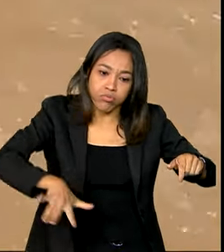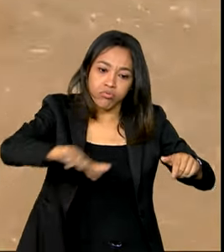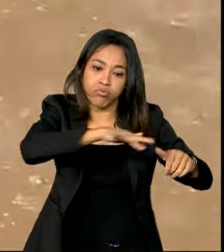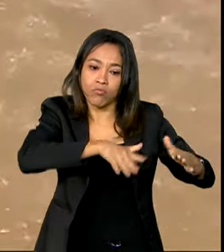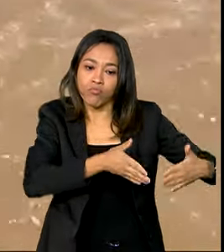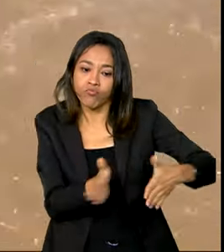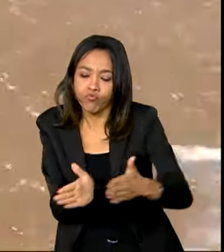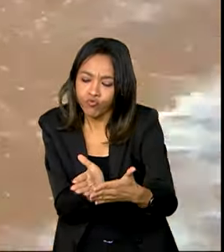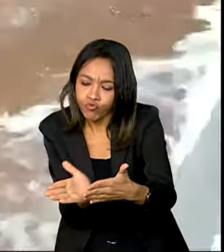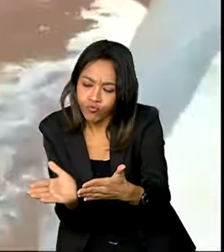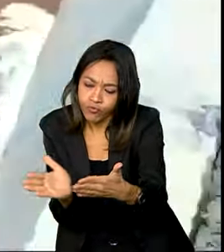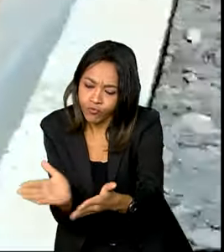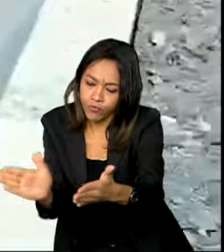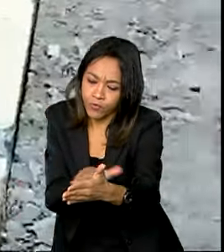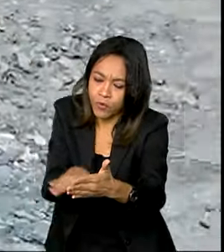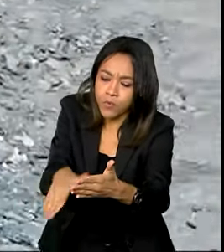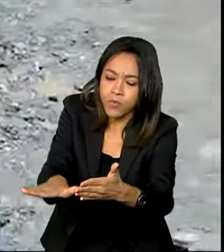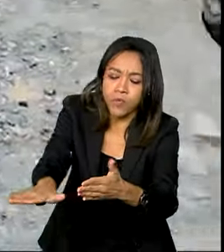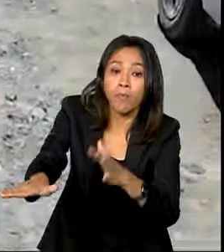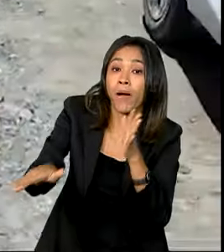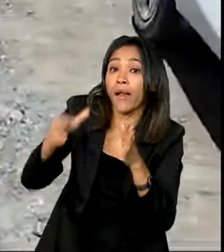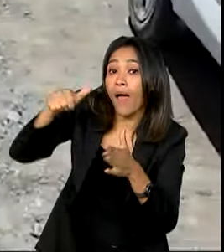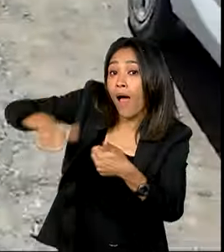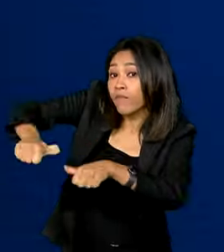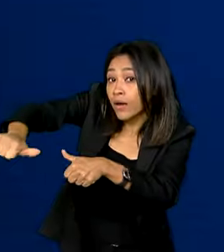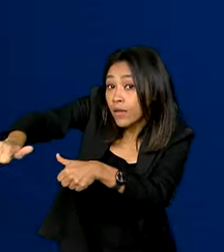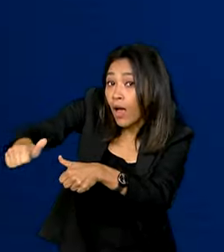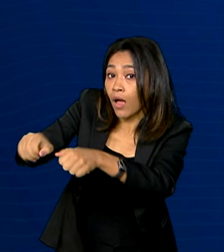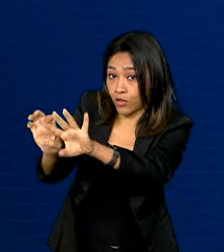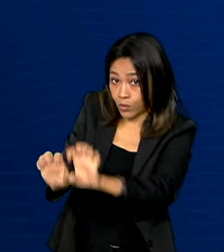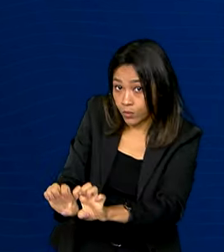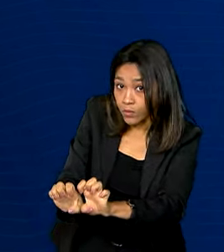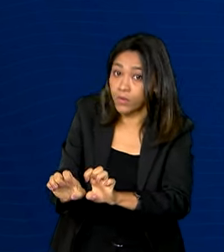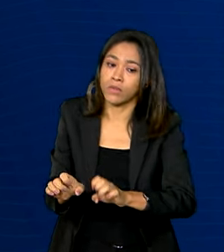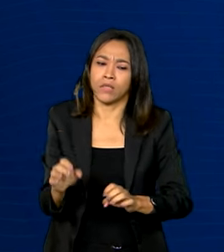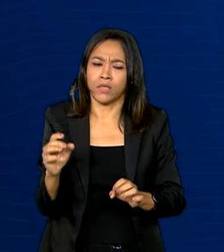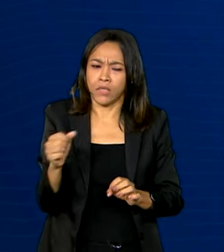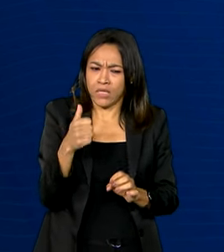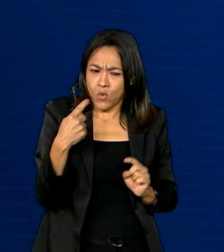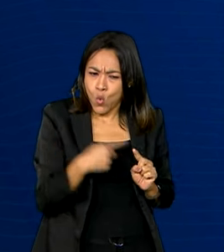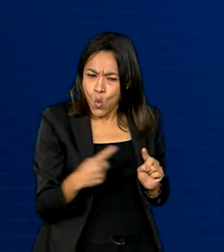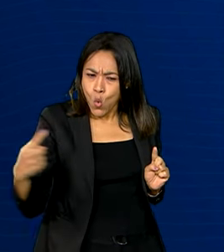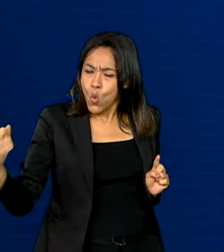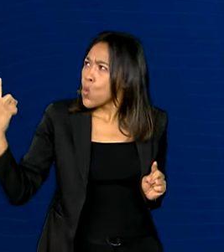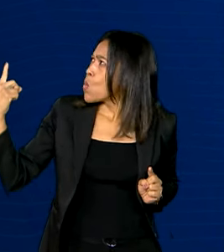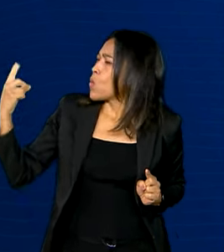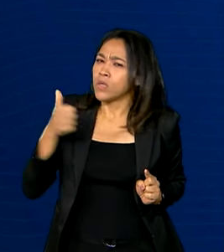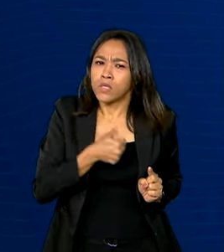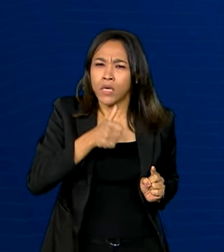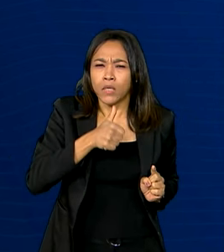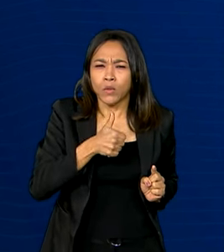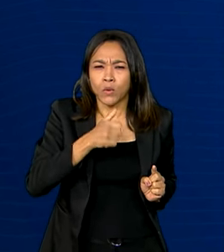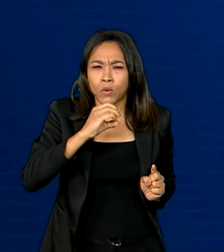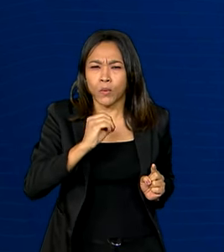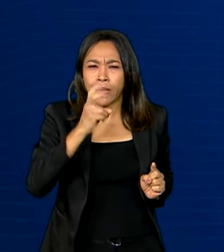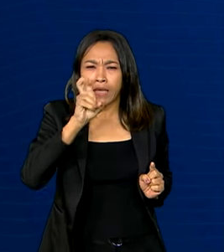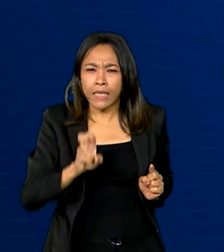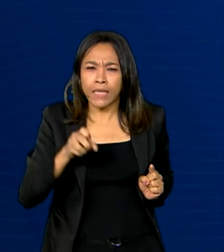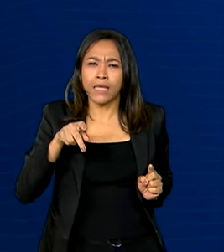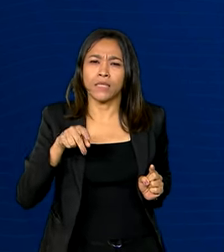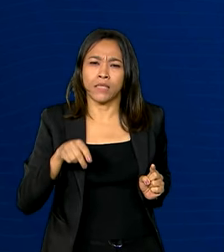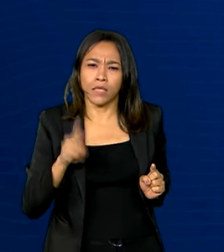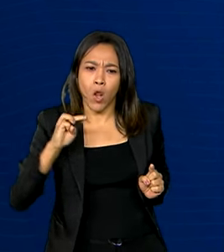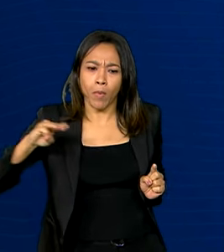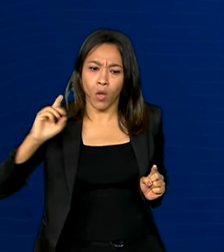Arruído para avaliar o funcionamento das novas estruturas. Com mais de 115 quilômetros de extensão, o ramal se desenvolve pelos